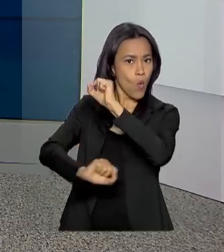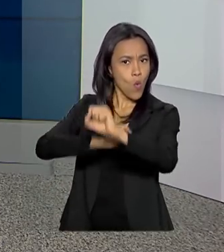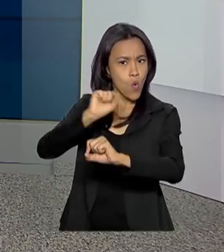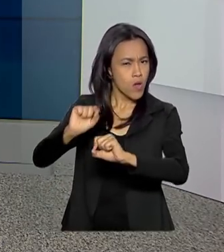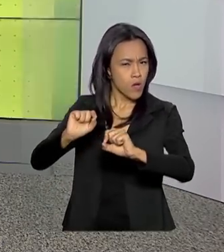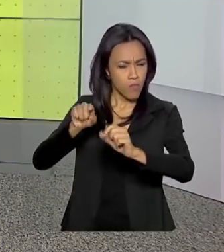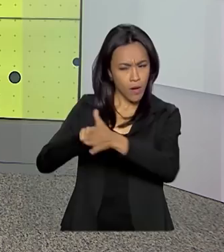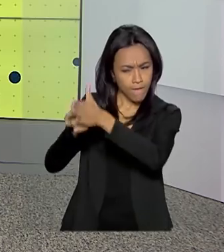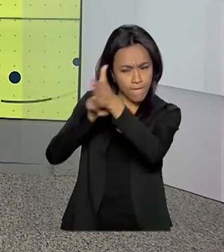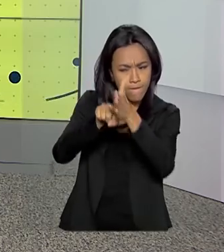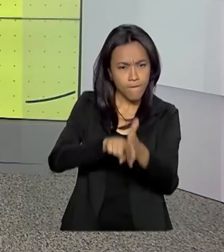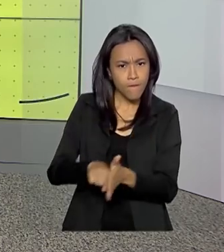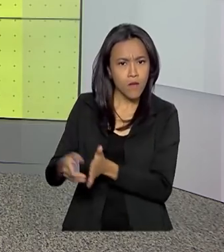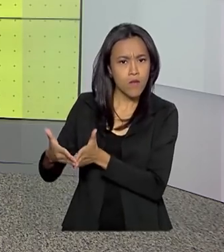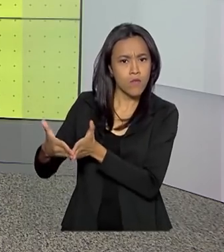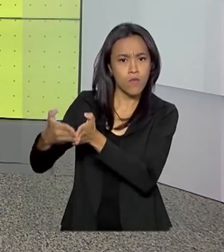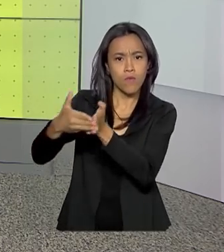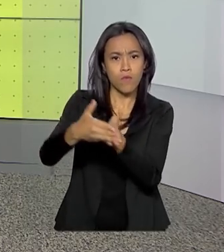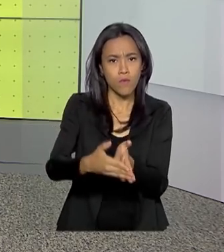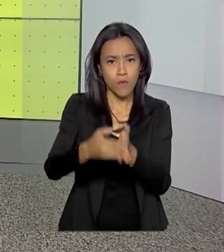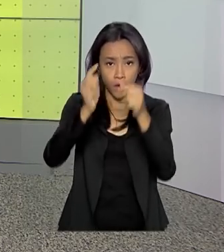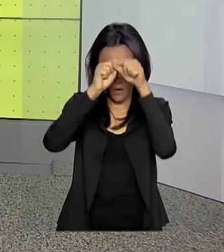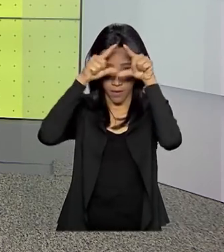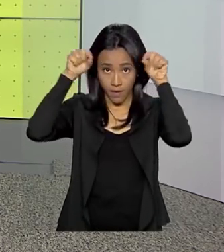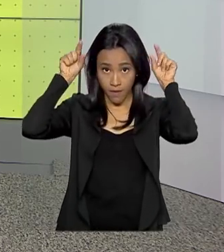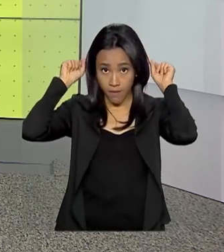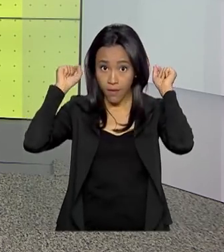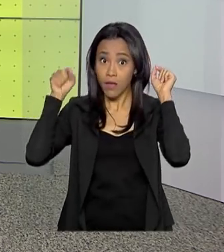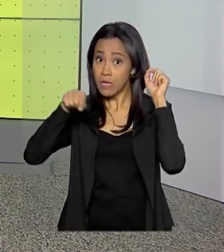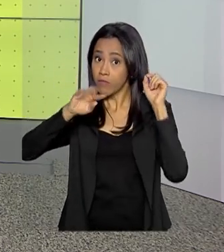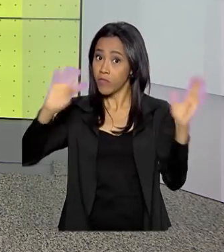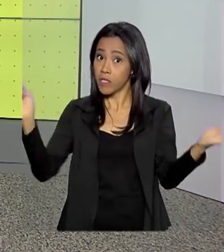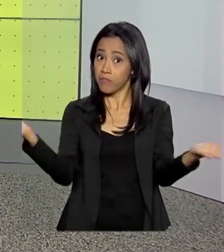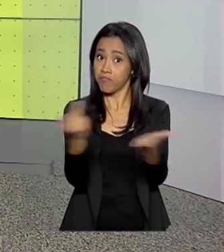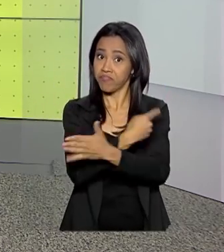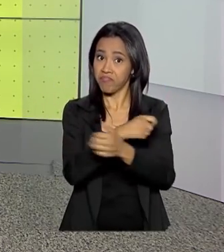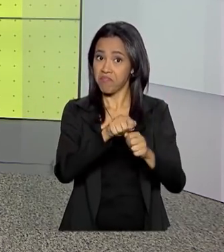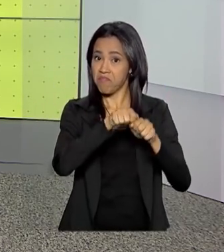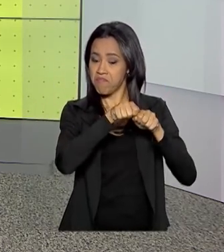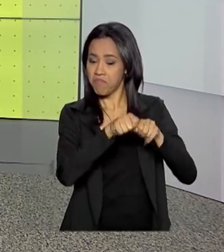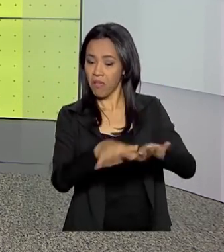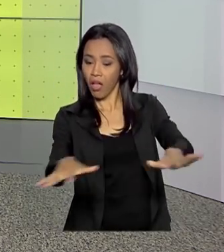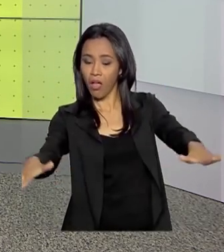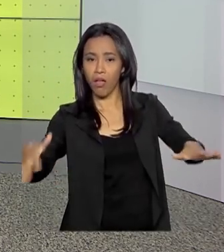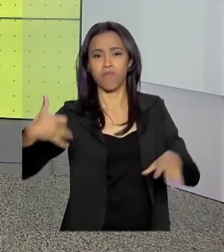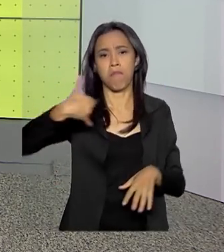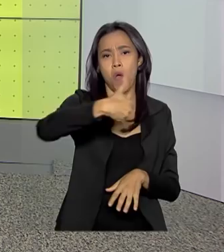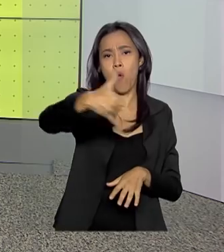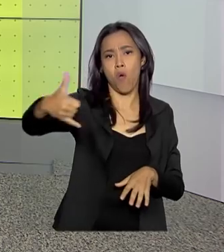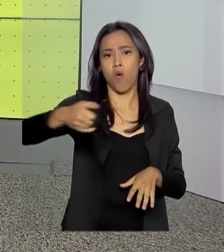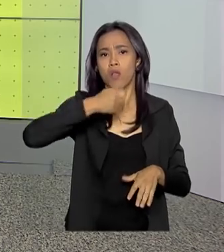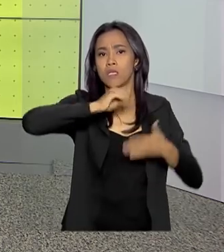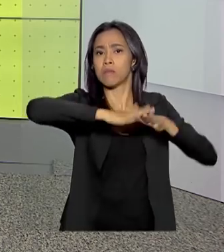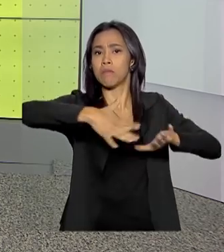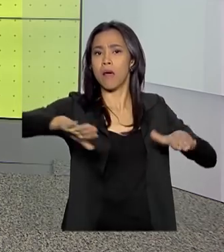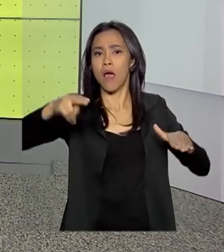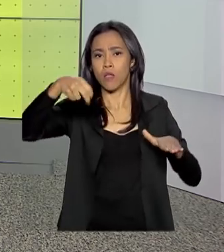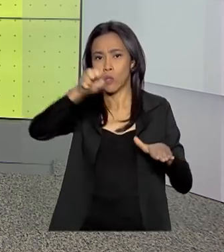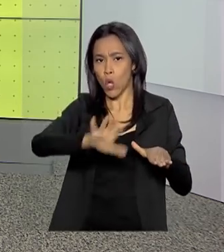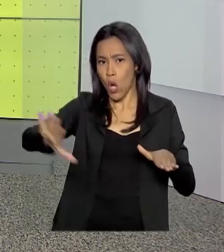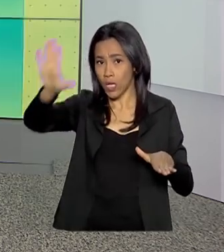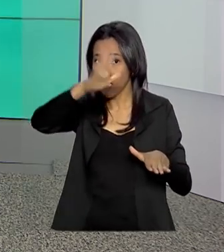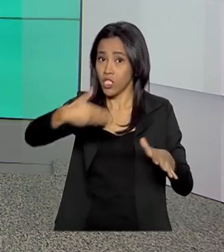para investigar uma embarcação grega suspeita de ter causado derramamento de óleo nas praias do Nordeste. A embarcação teria